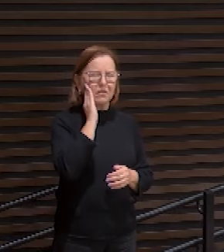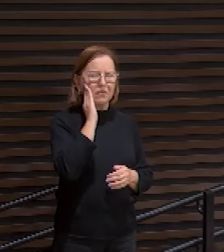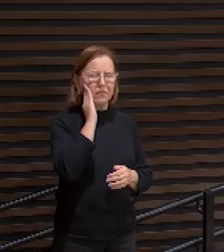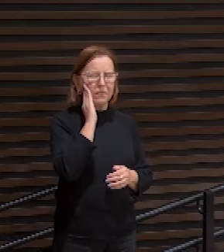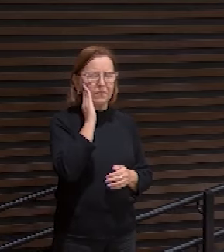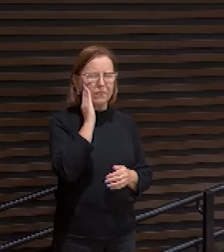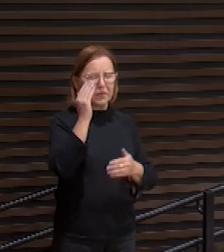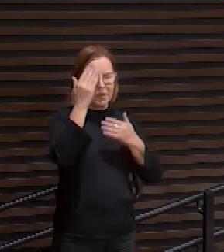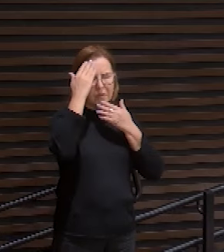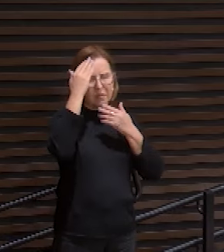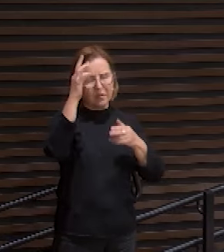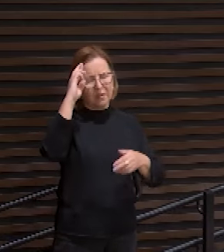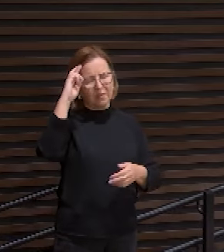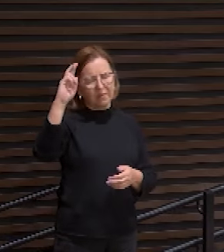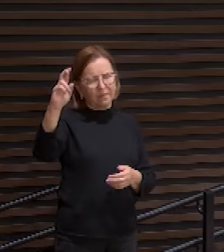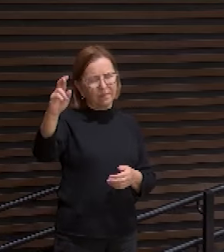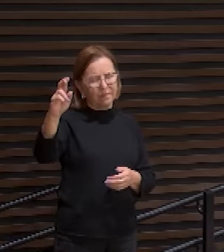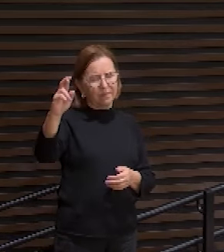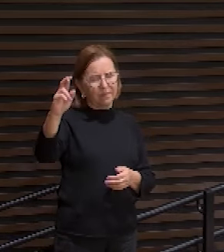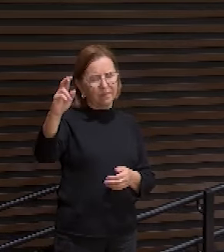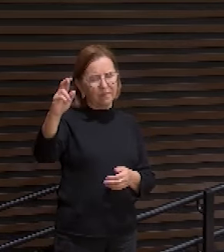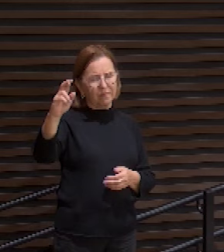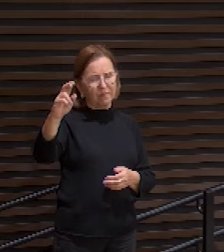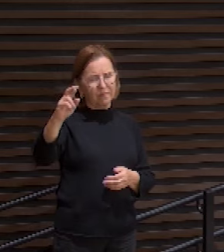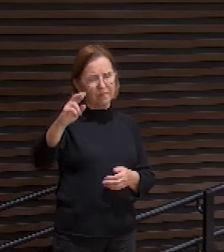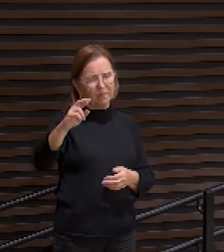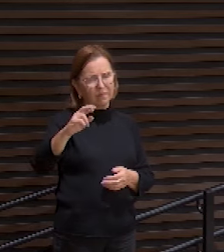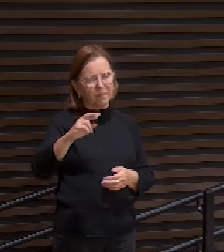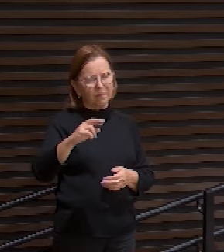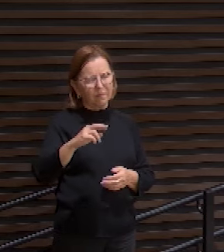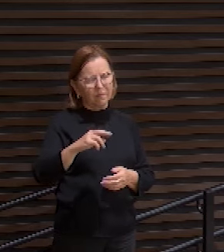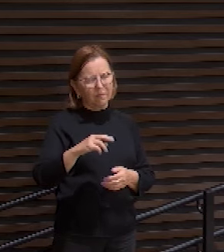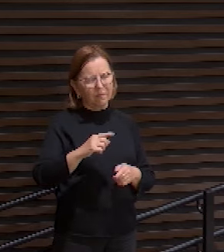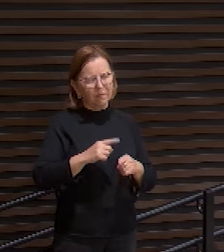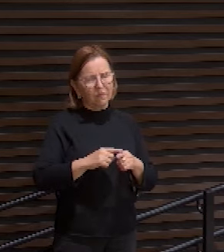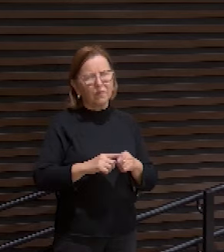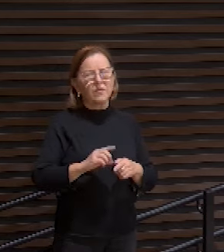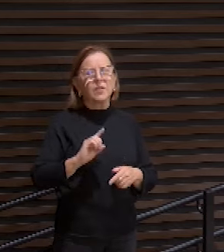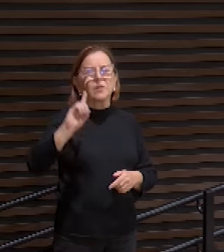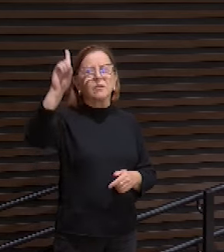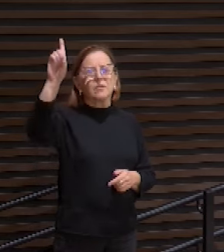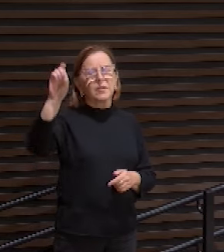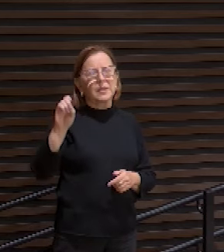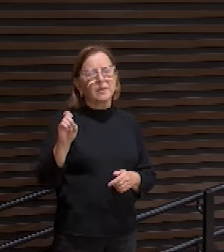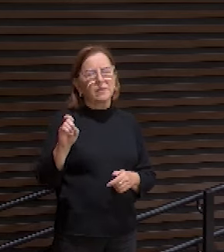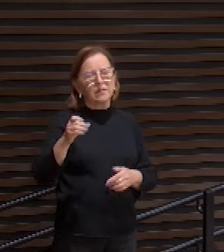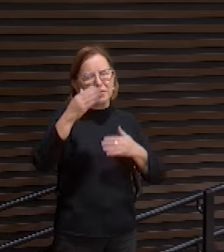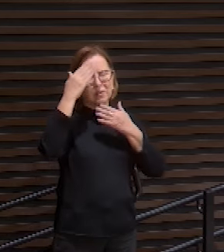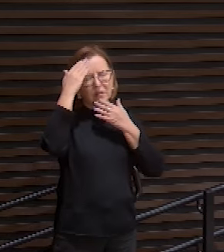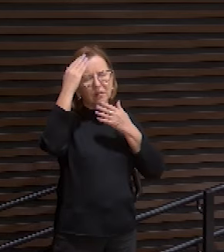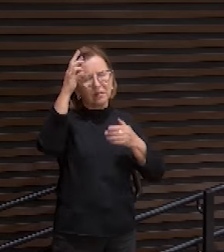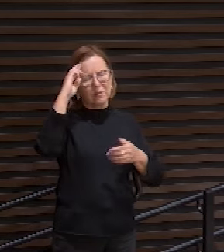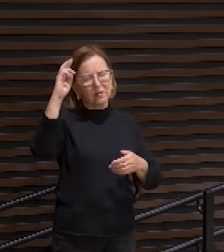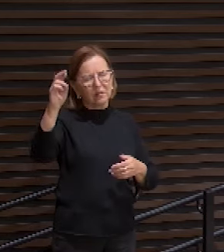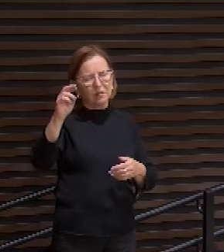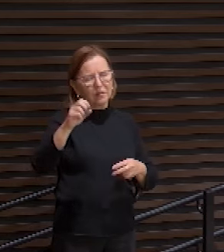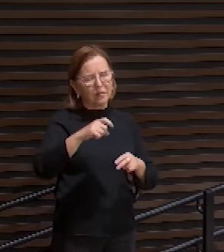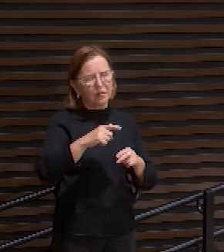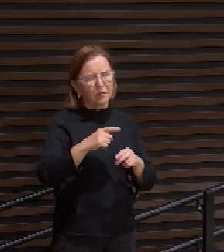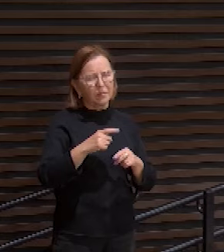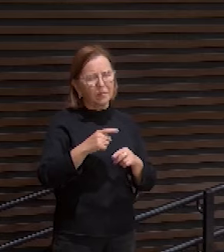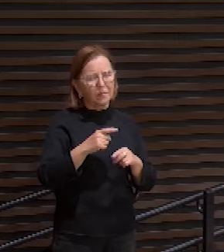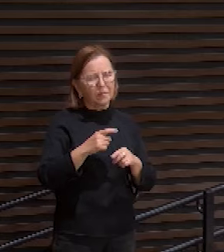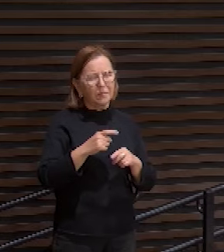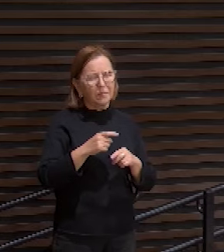obrigado, Senhor, por quem Tu és, obrigado, Senhor, por quem o Teu Filho é,